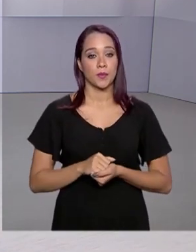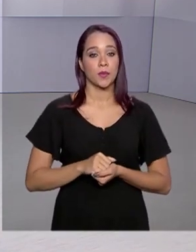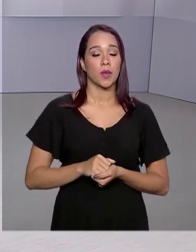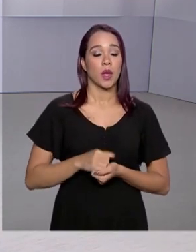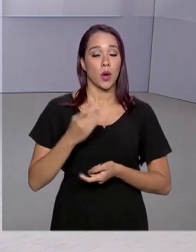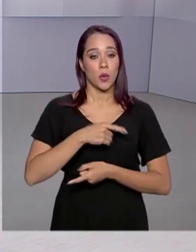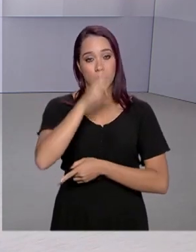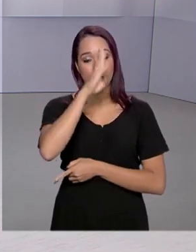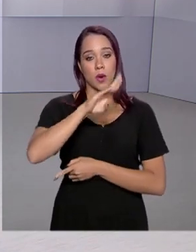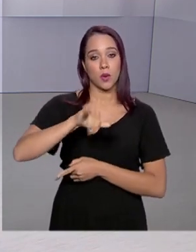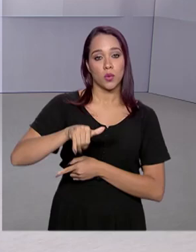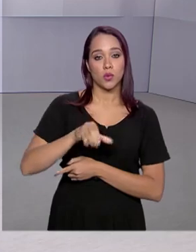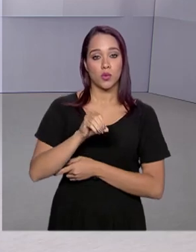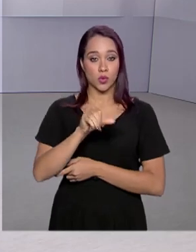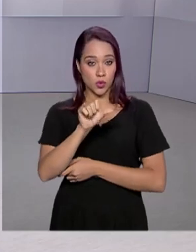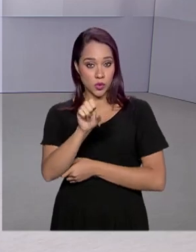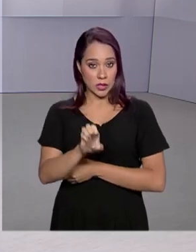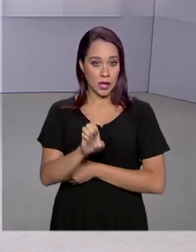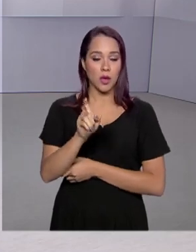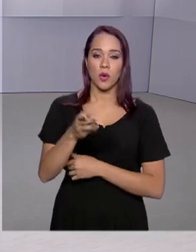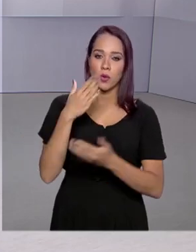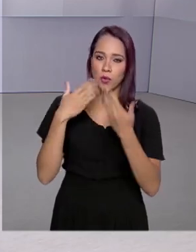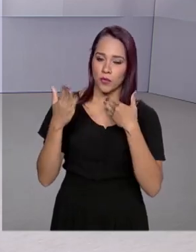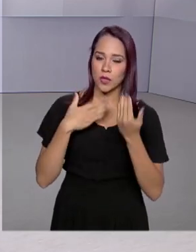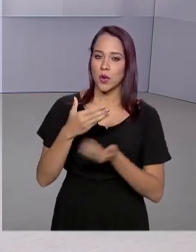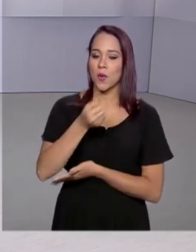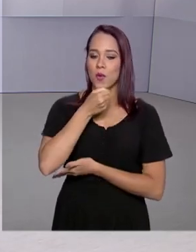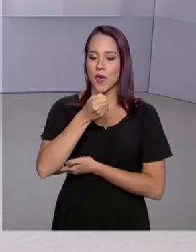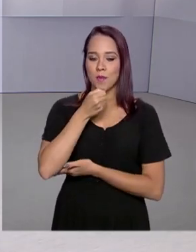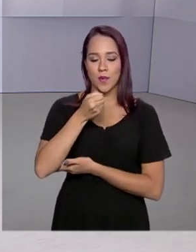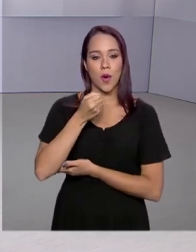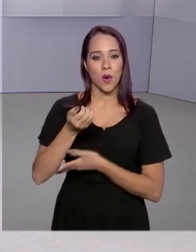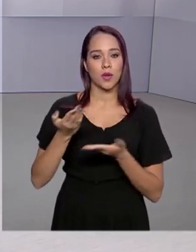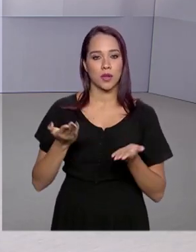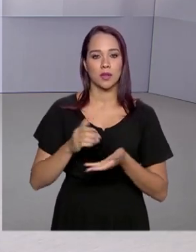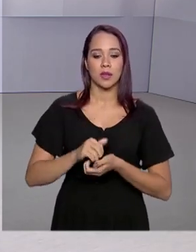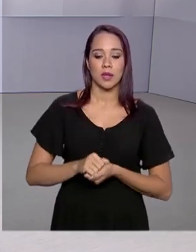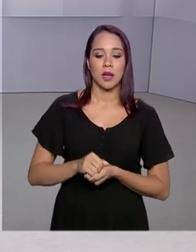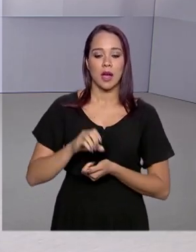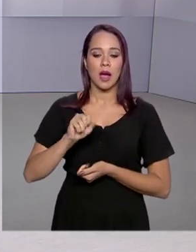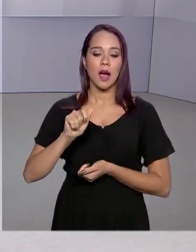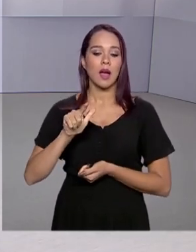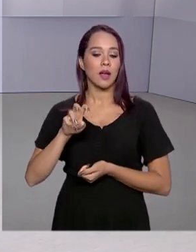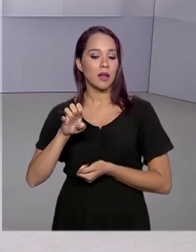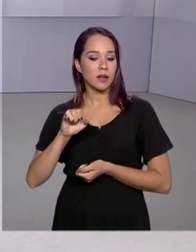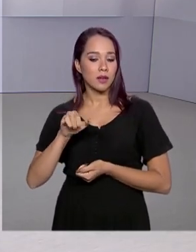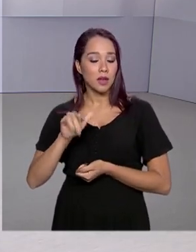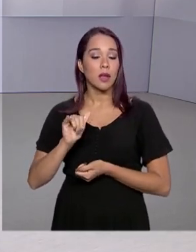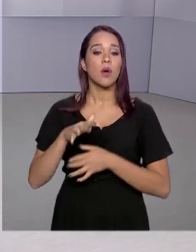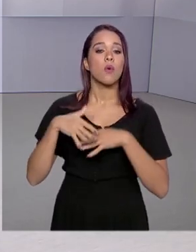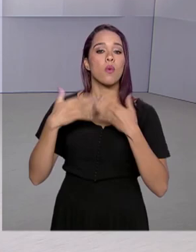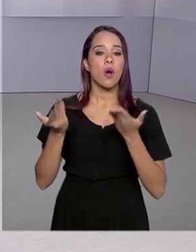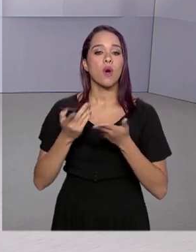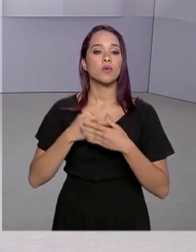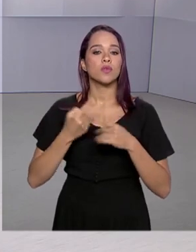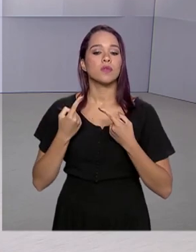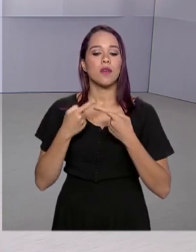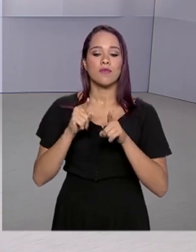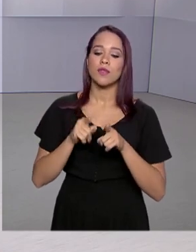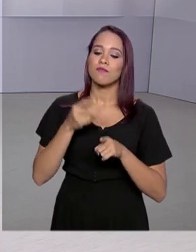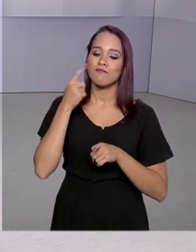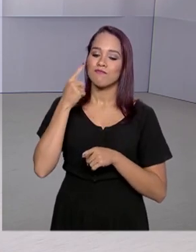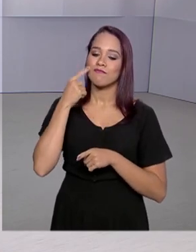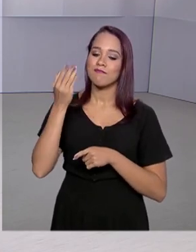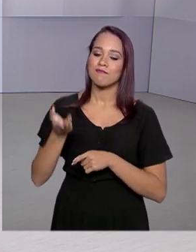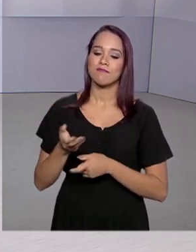aviador, José Ananias Pereira, conversou com o nosso repórter cinematográfico, Arlen Andrade, sobre o desafio desta missão. Vamos